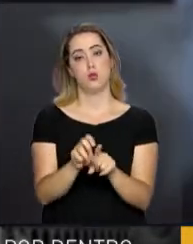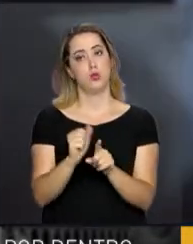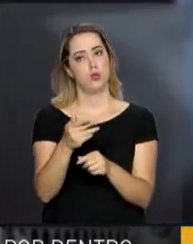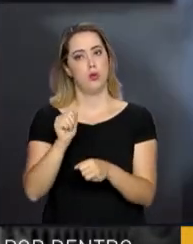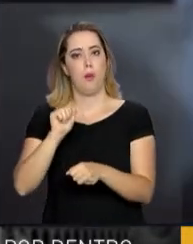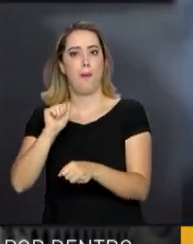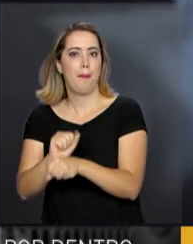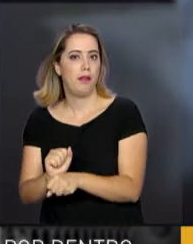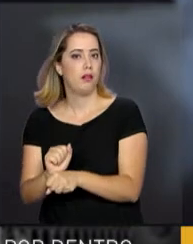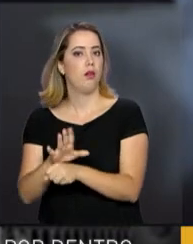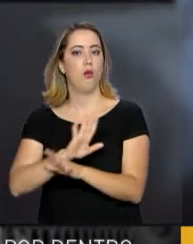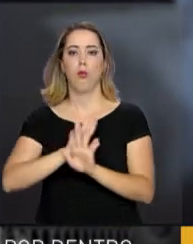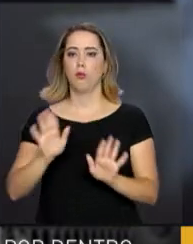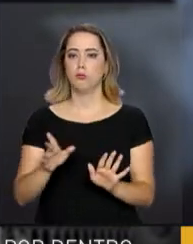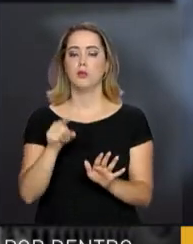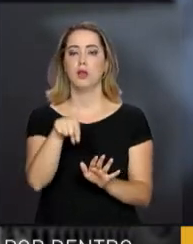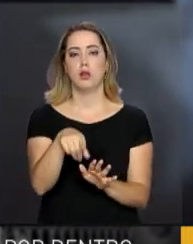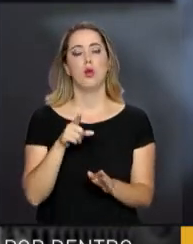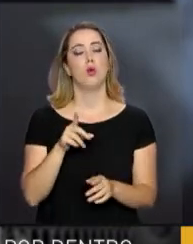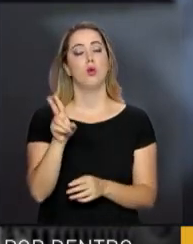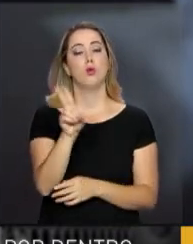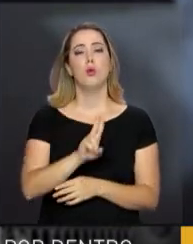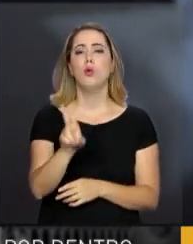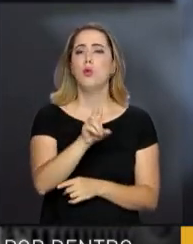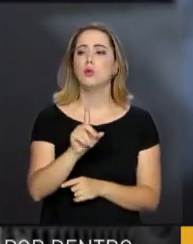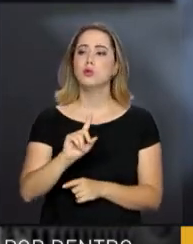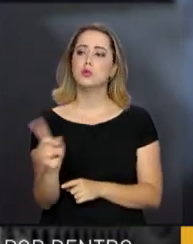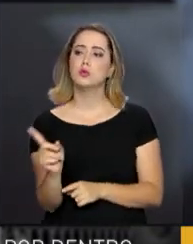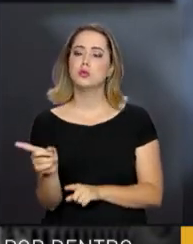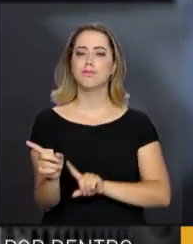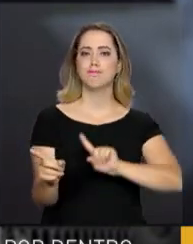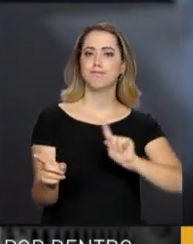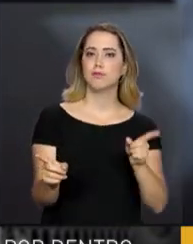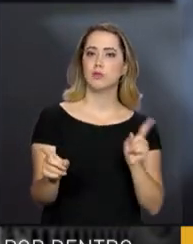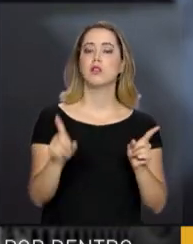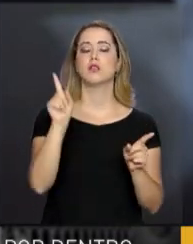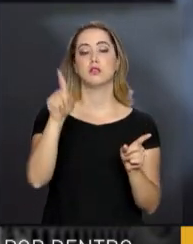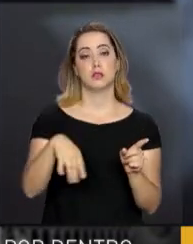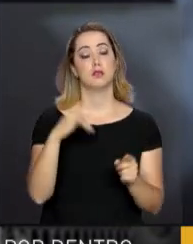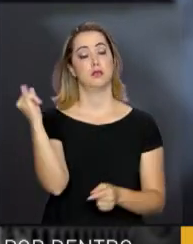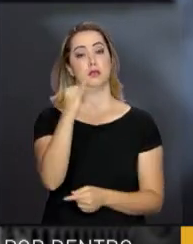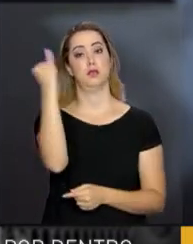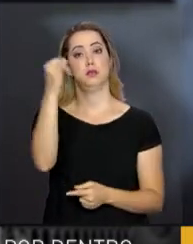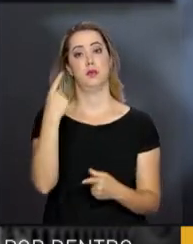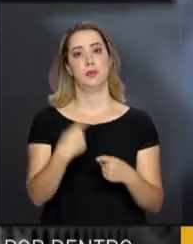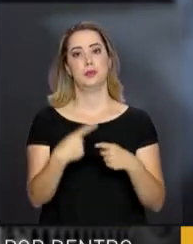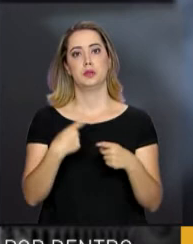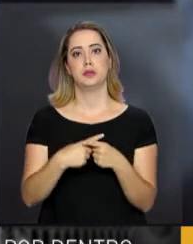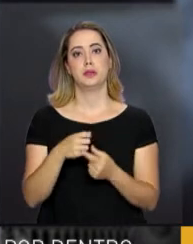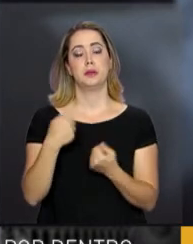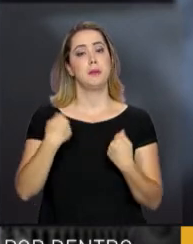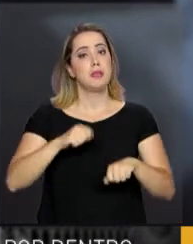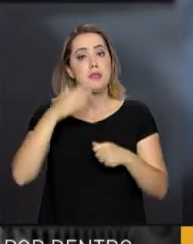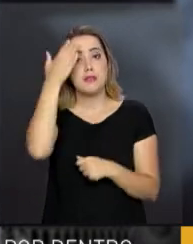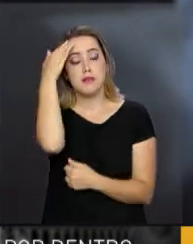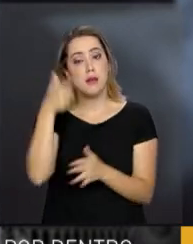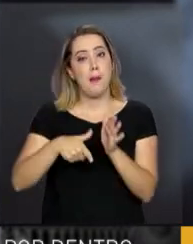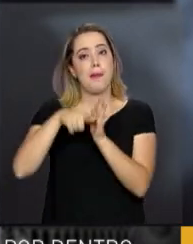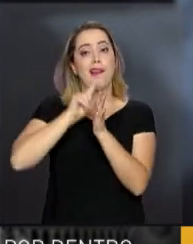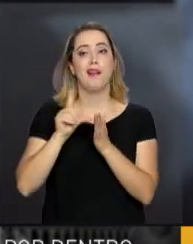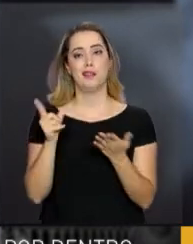ligação. O uso da seta é importantíssimo na medida que o trânsito depende de expectativas de comportamento.